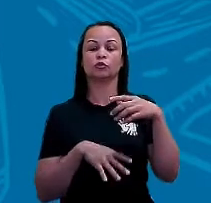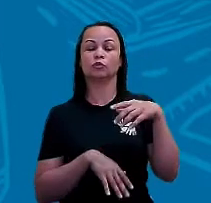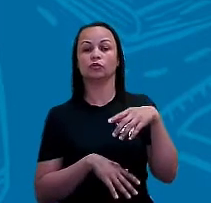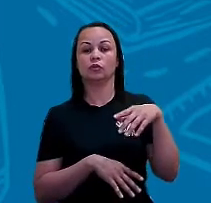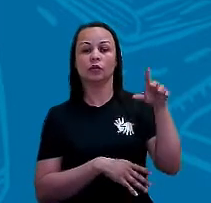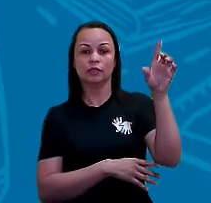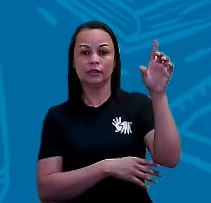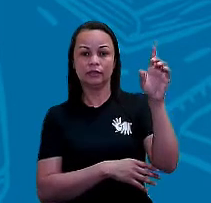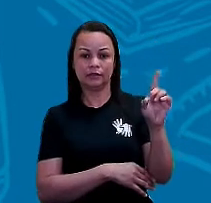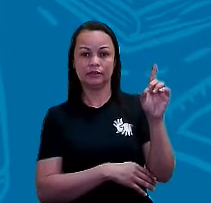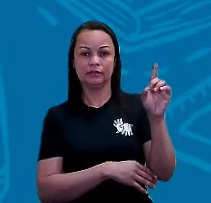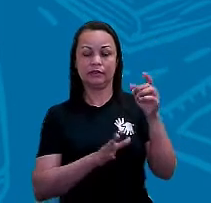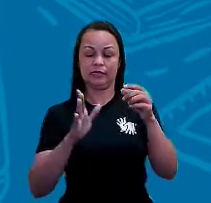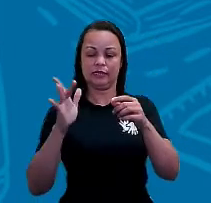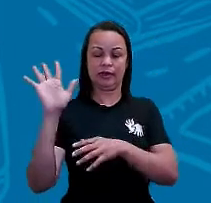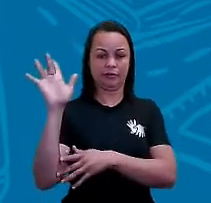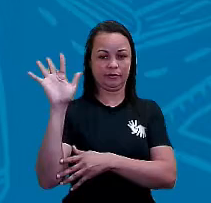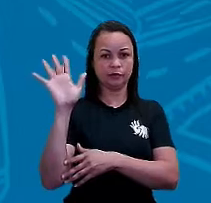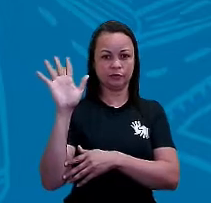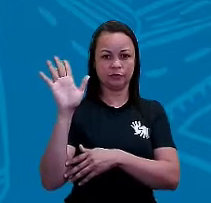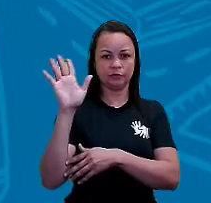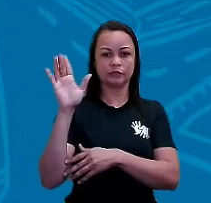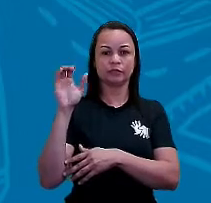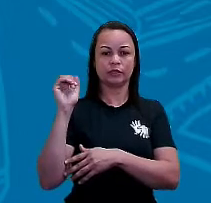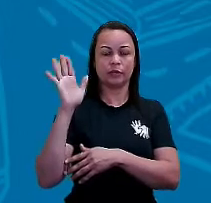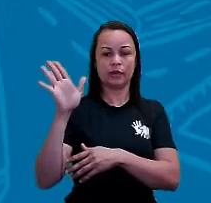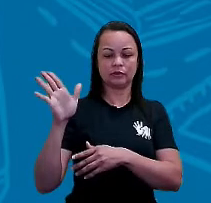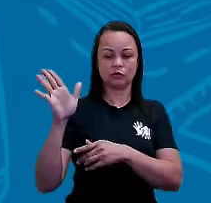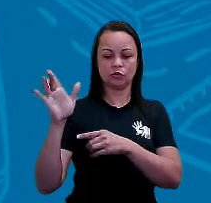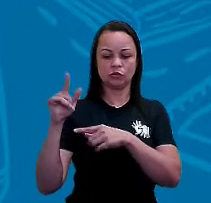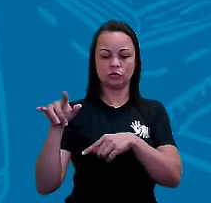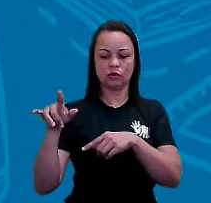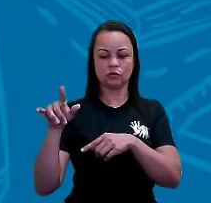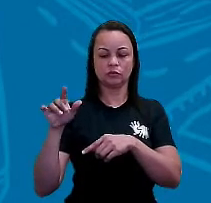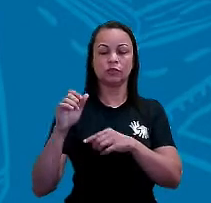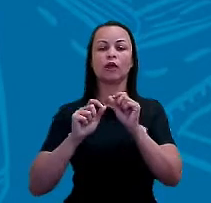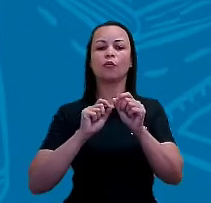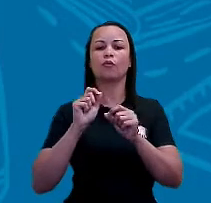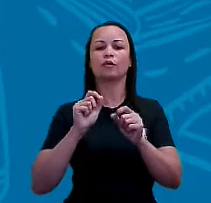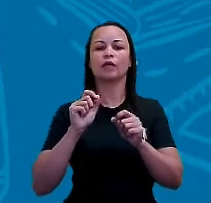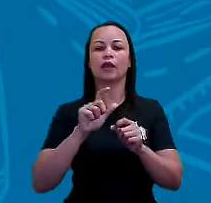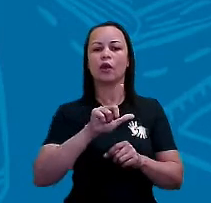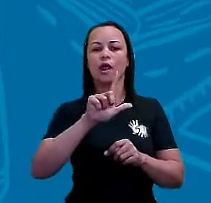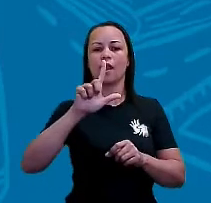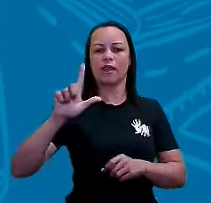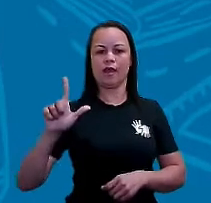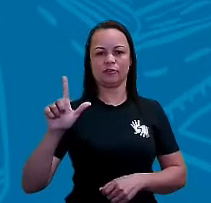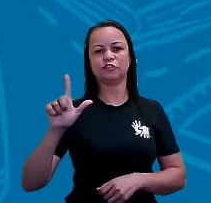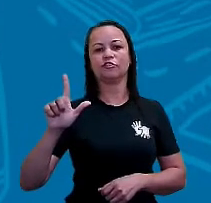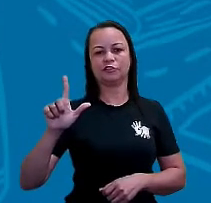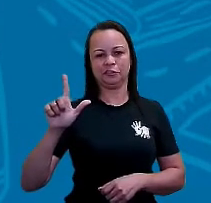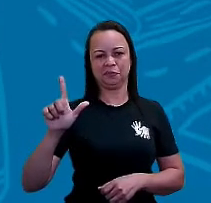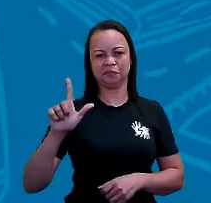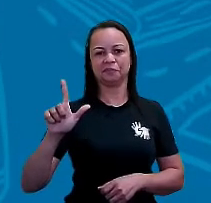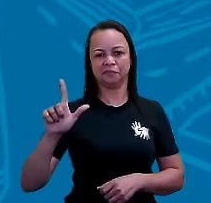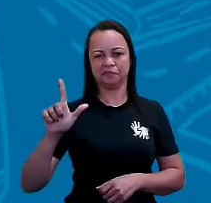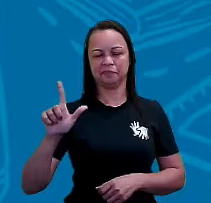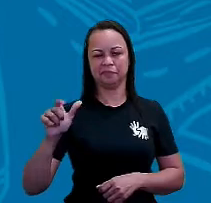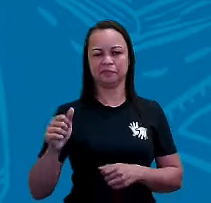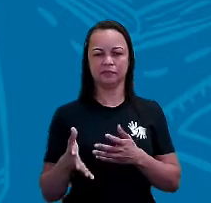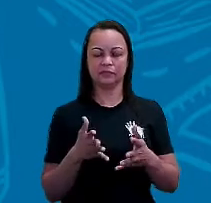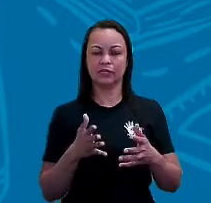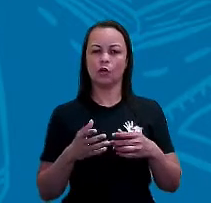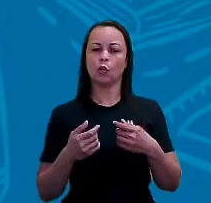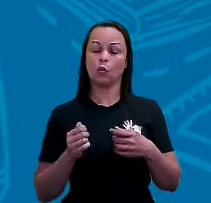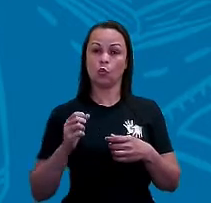braço direito, a gente vai apontar para onde o sol, ele nasce. E essa posição, ela vai ser a posição do leste, tá certo? O